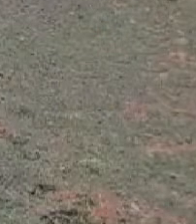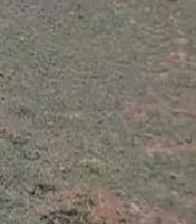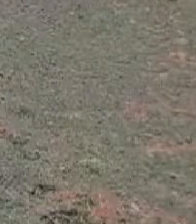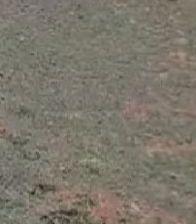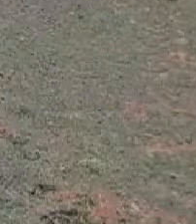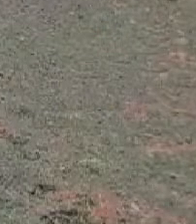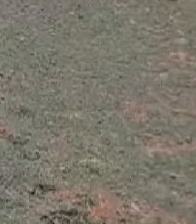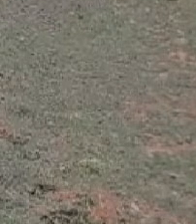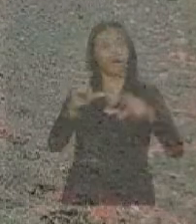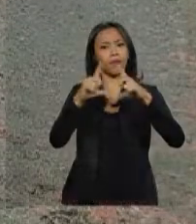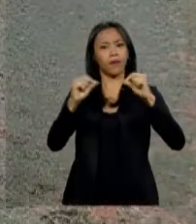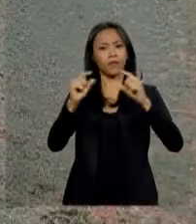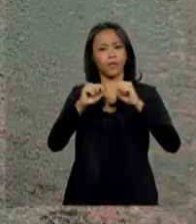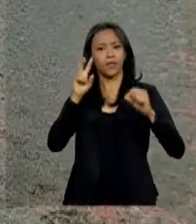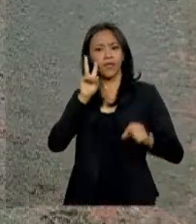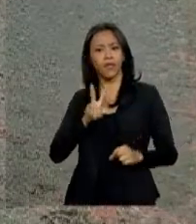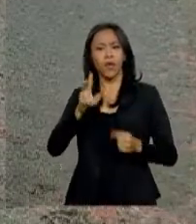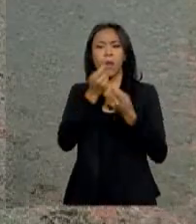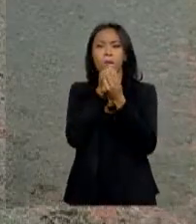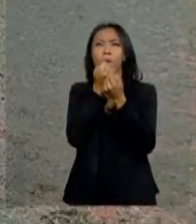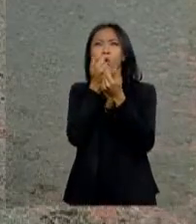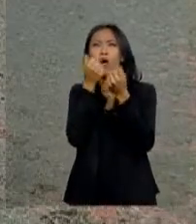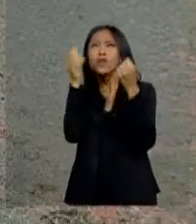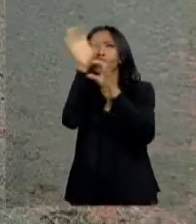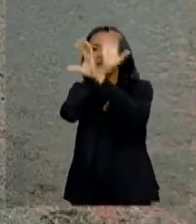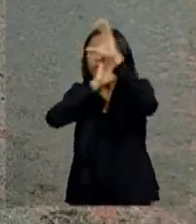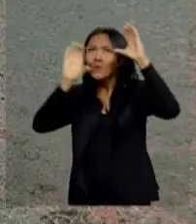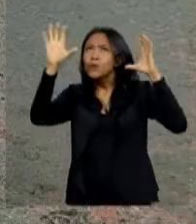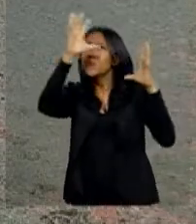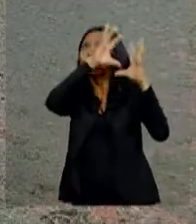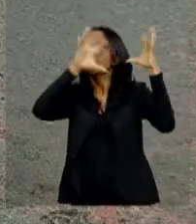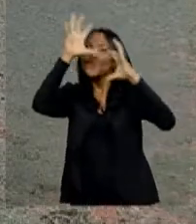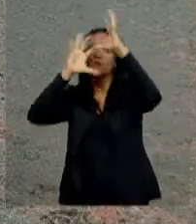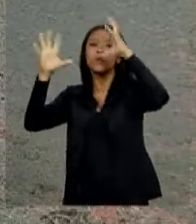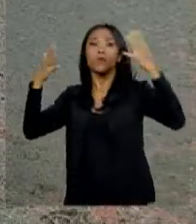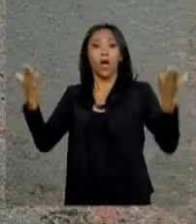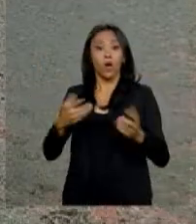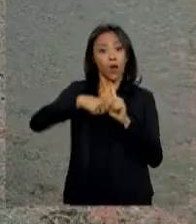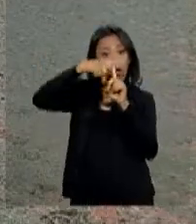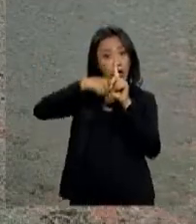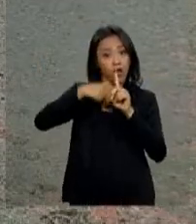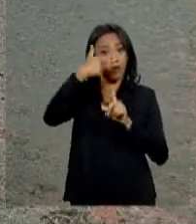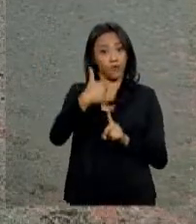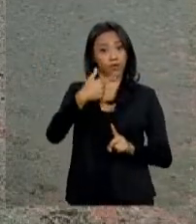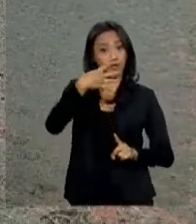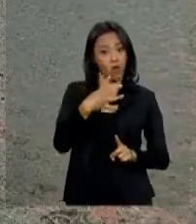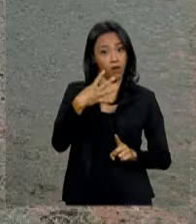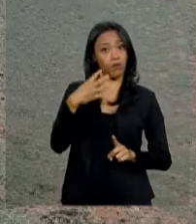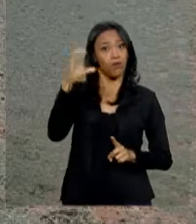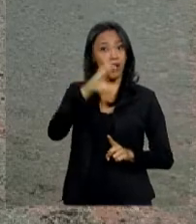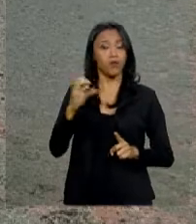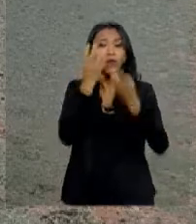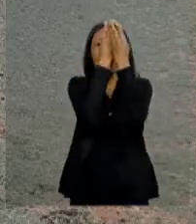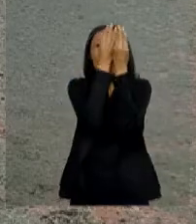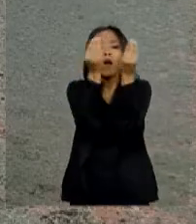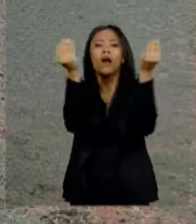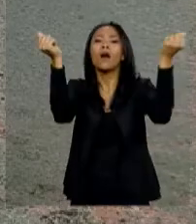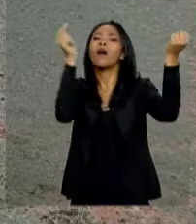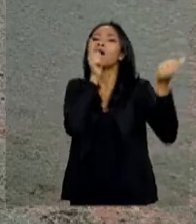da capital federal, céu com poucas nuvens em Brasília e neste momento faz 24 graus. A umidade está em